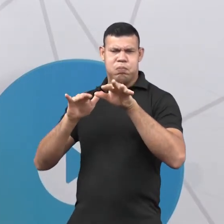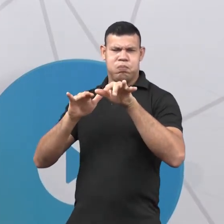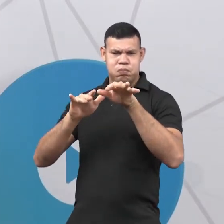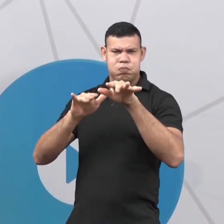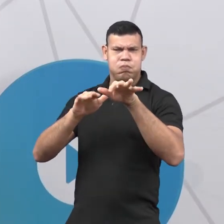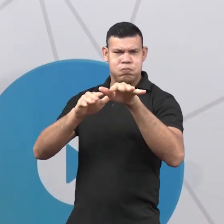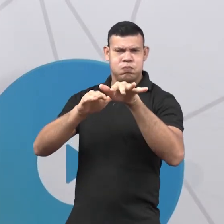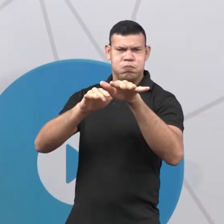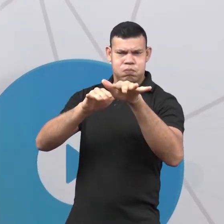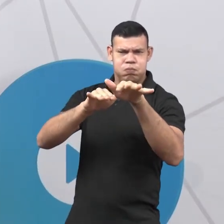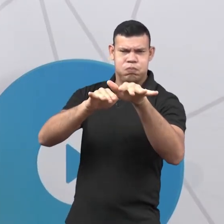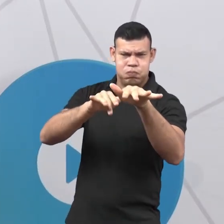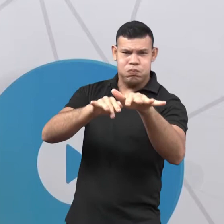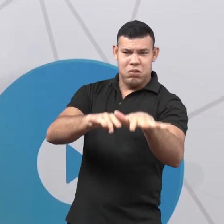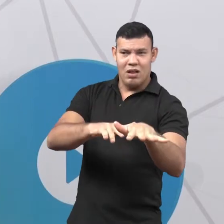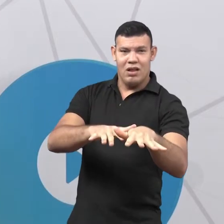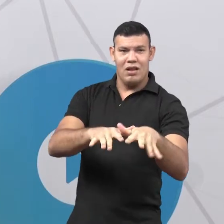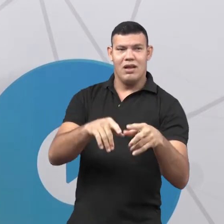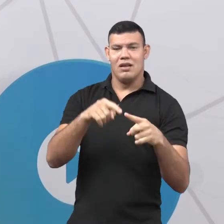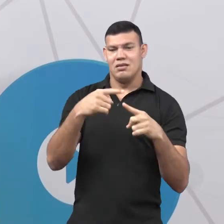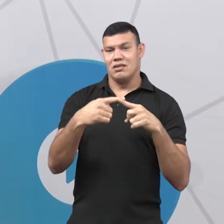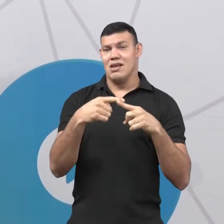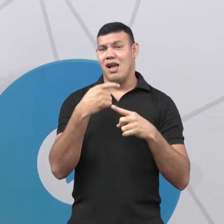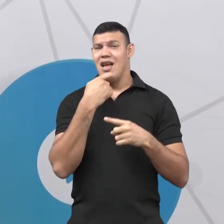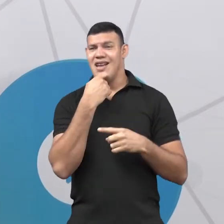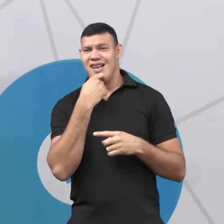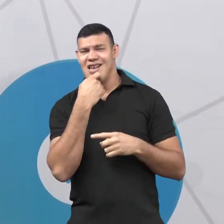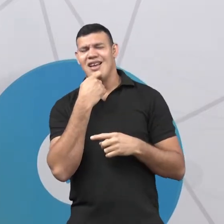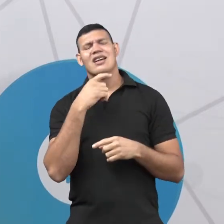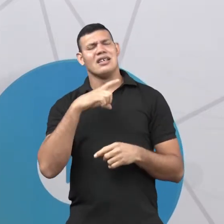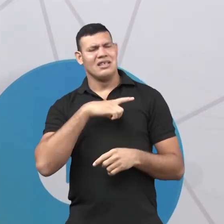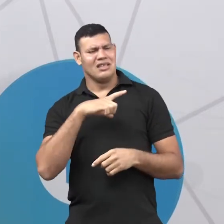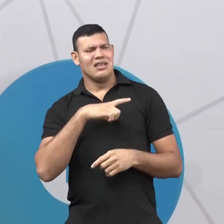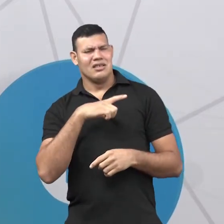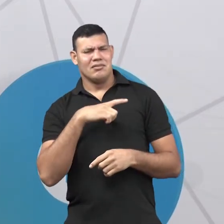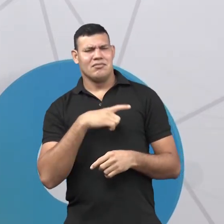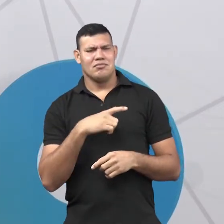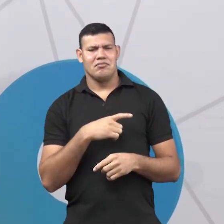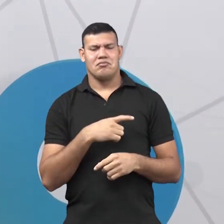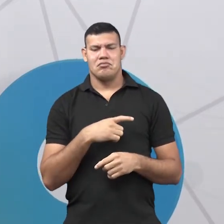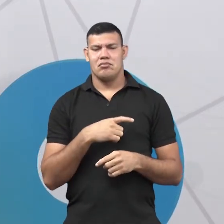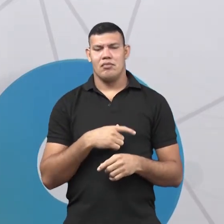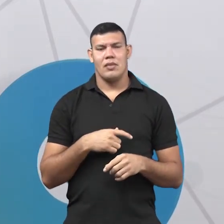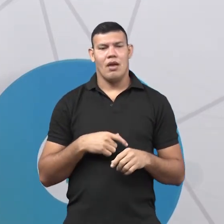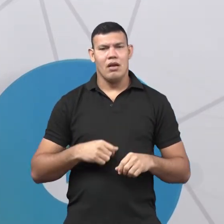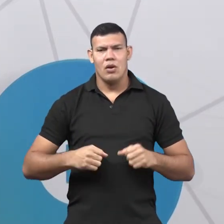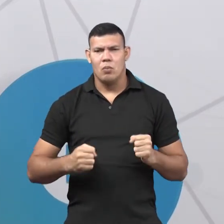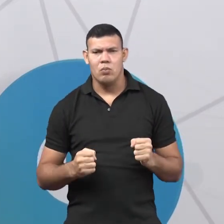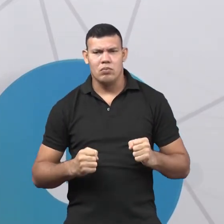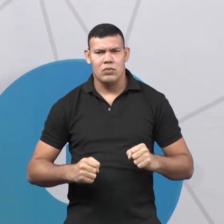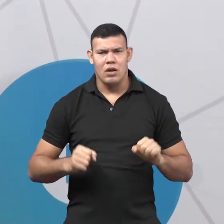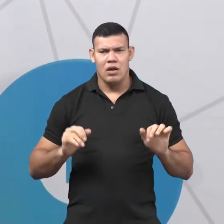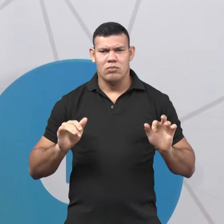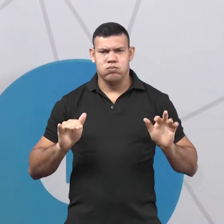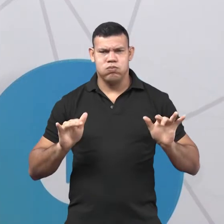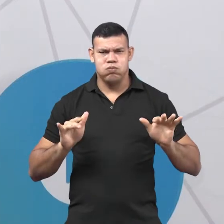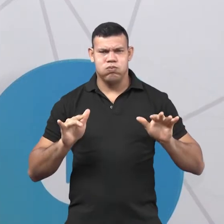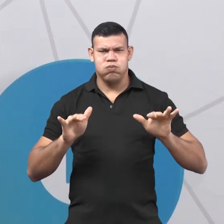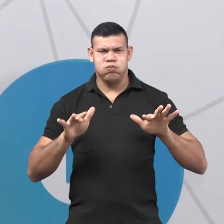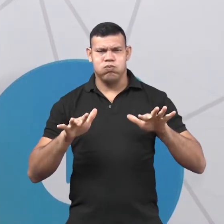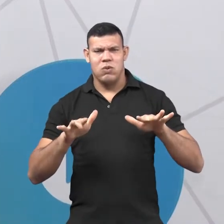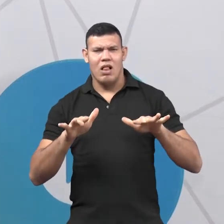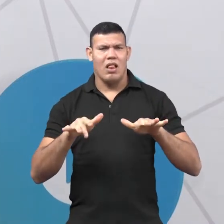de invasão de terras. É porque, antigamente, pessoal, isso acontecia muito, né? As pessoas juntavam o seu exército e invadiu, invadiu,